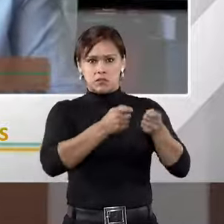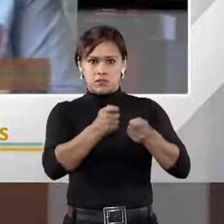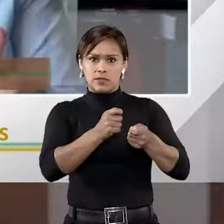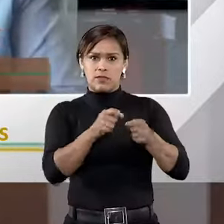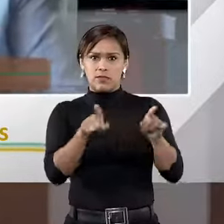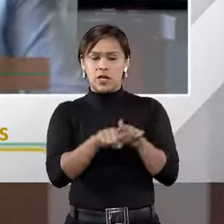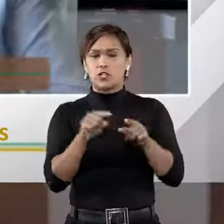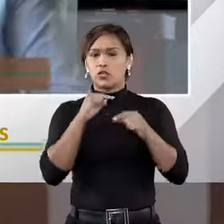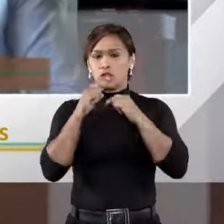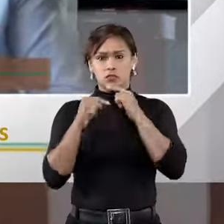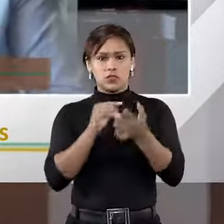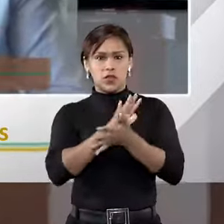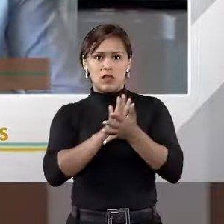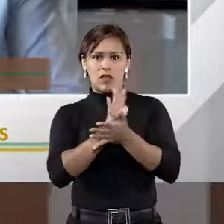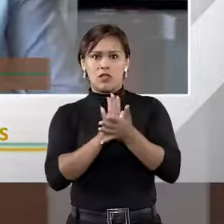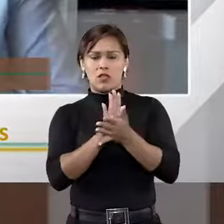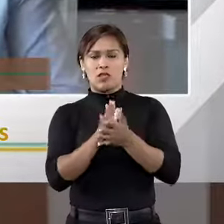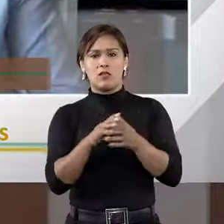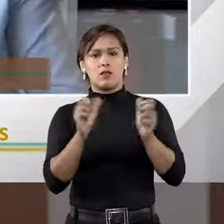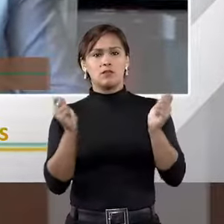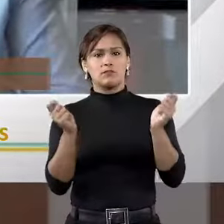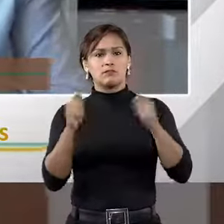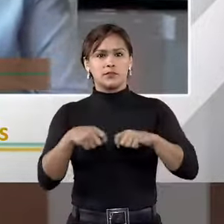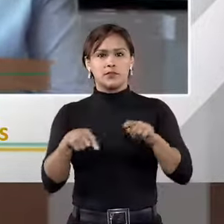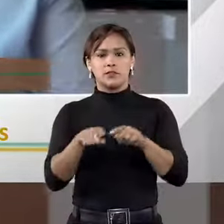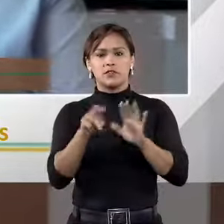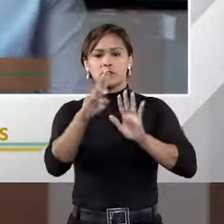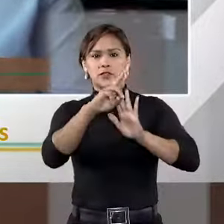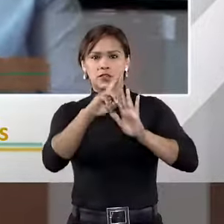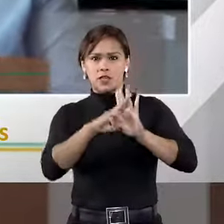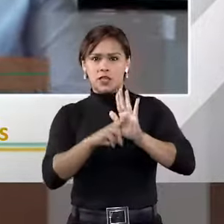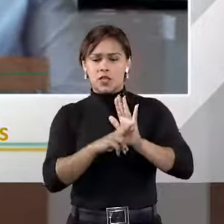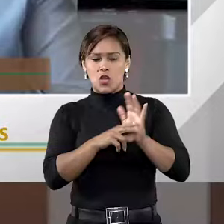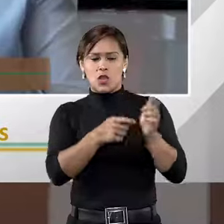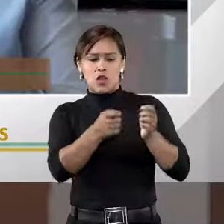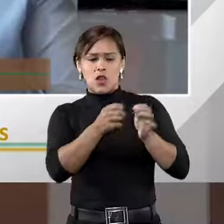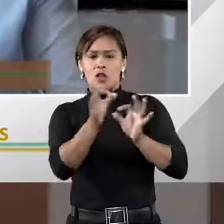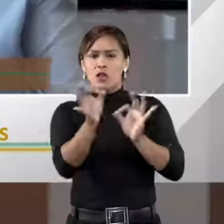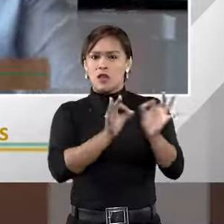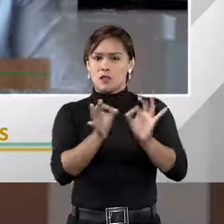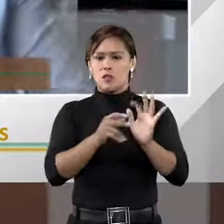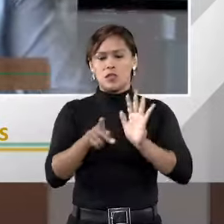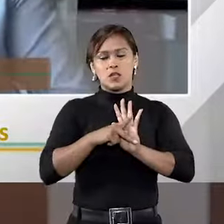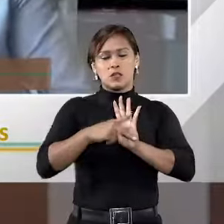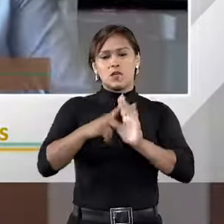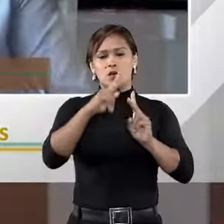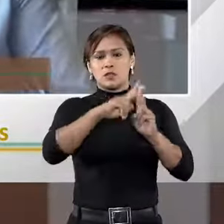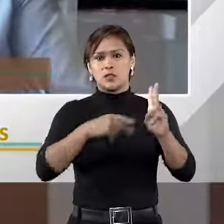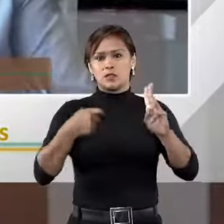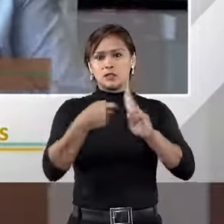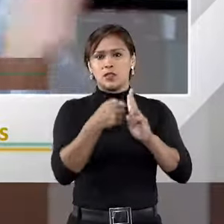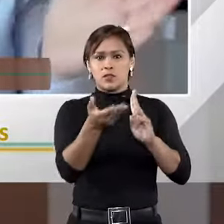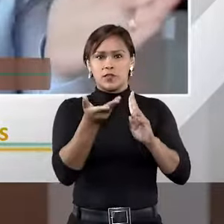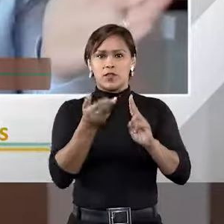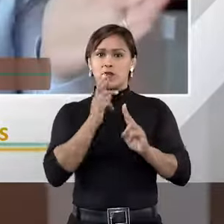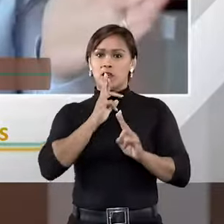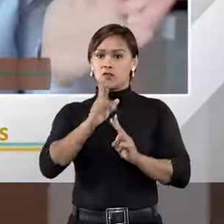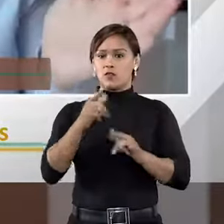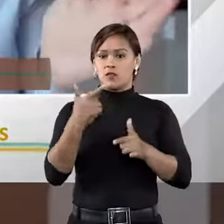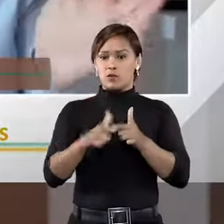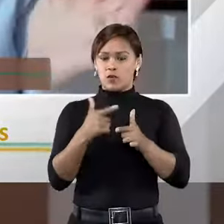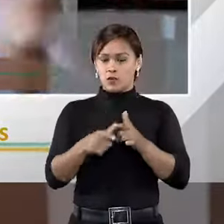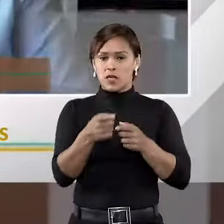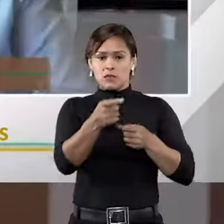e não há dúvida quanto a isso, ser regulados, os calibrados pelas próprias partes litigantes, porque a